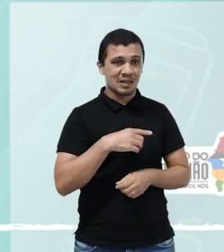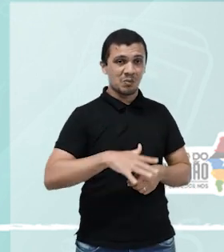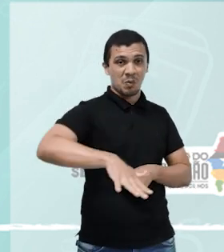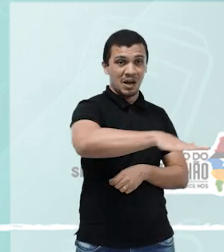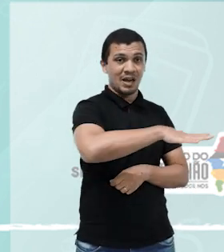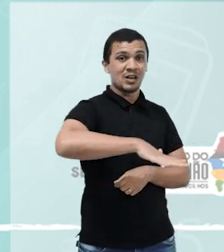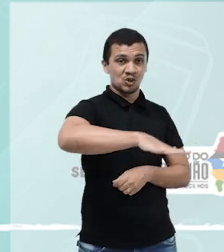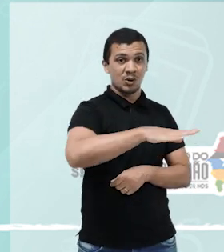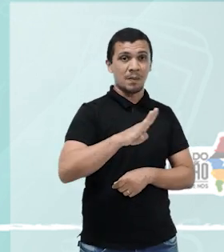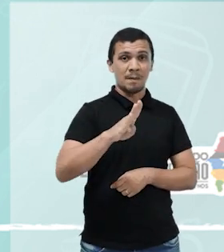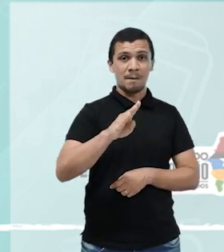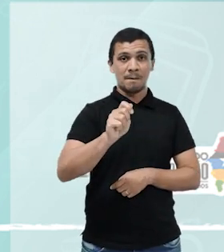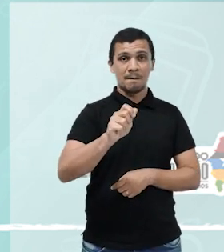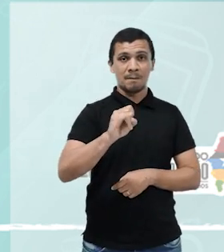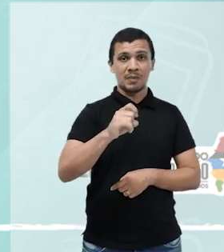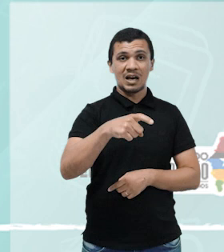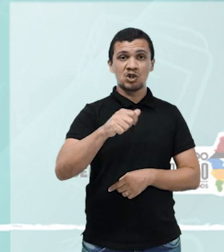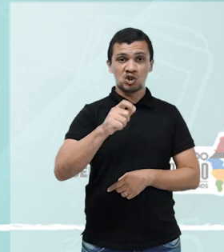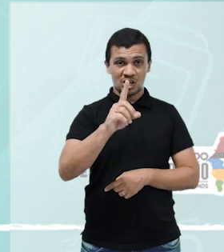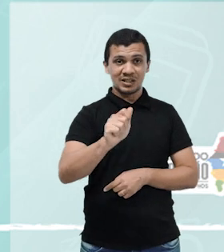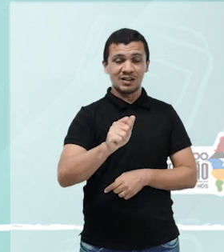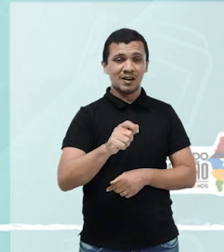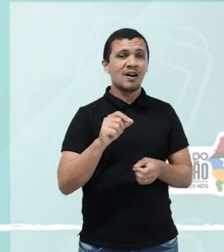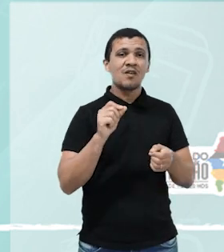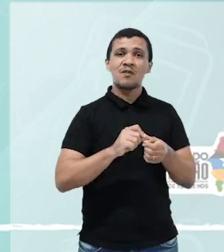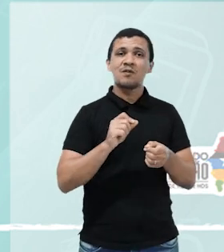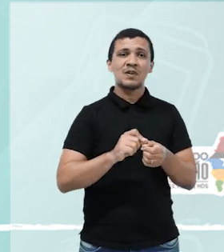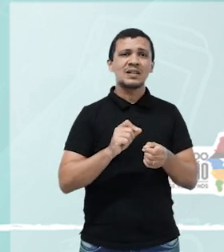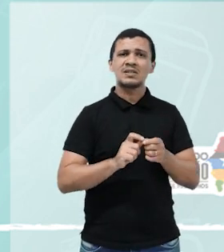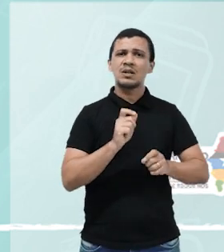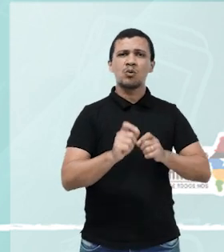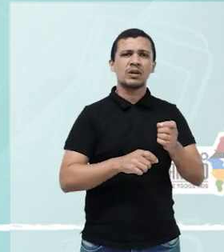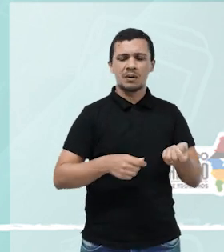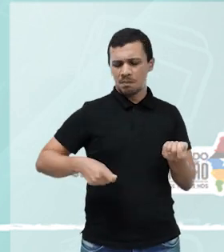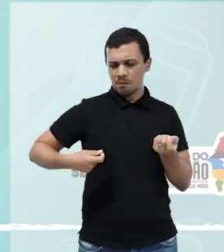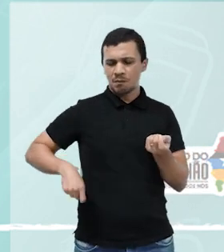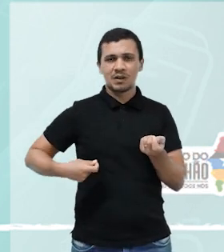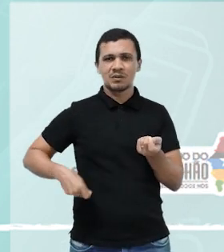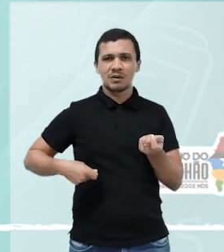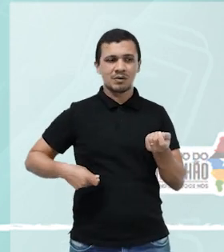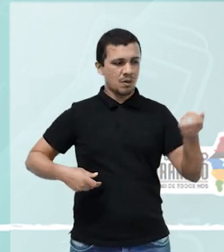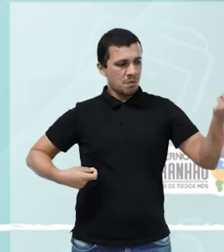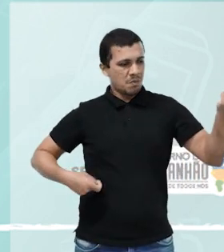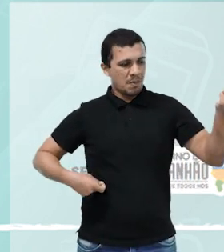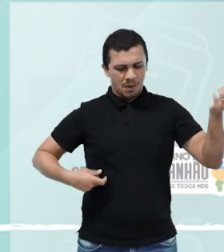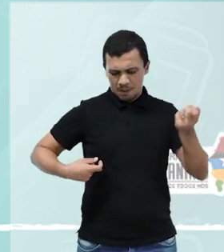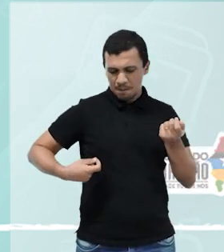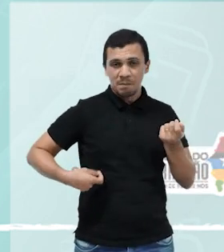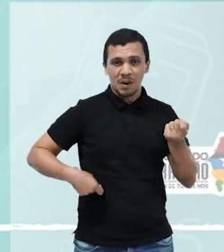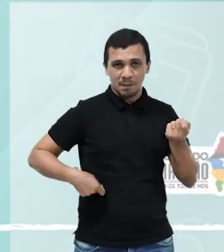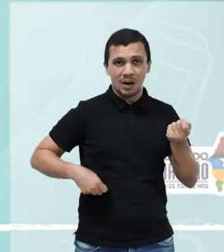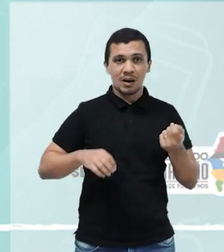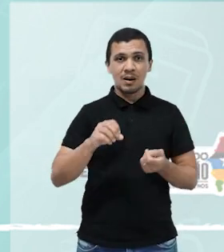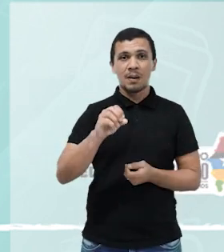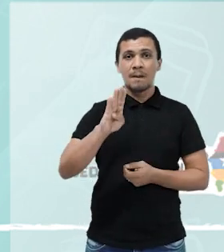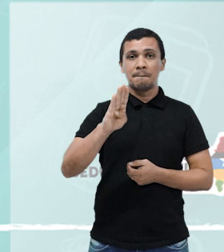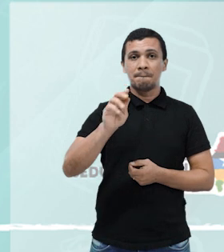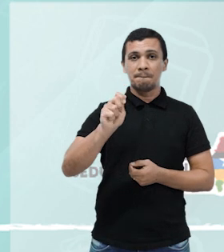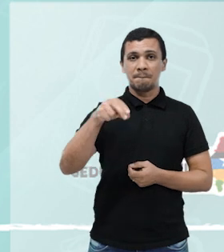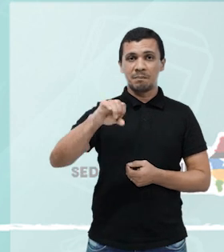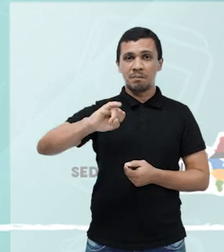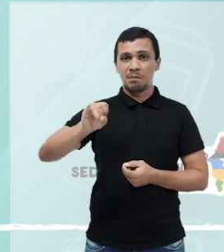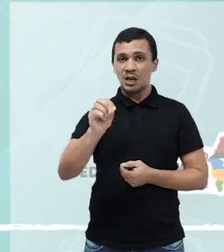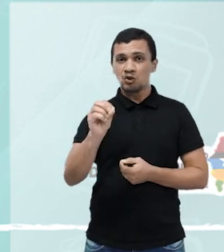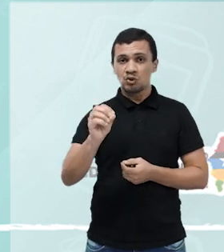pântano aqui, em interiores se faziam a uso de viola, cavaquinho e banjo, e aí vai dar a origem a outras